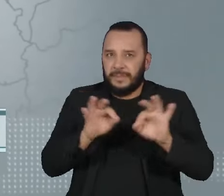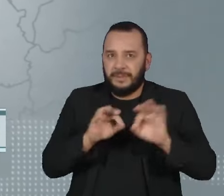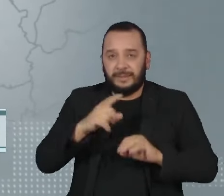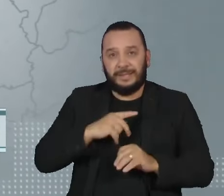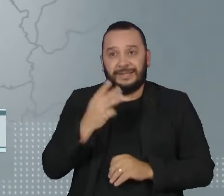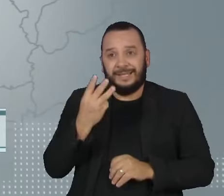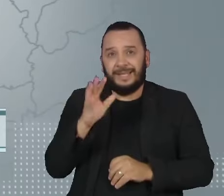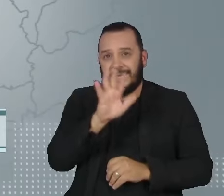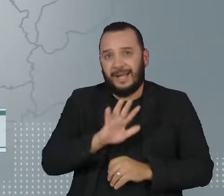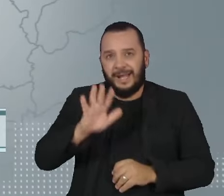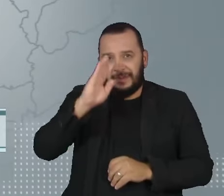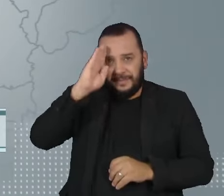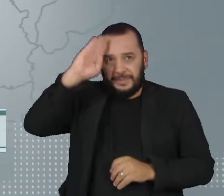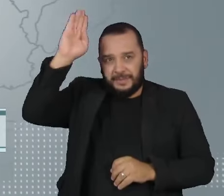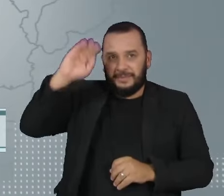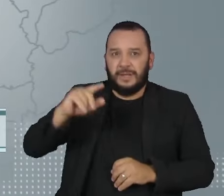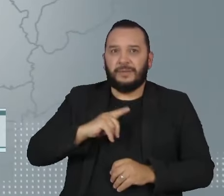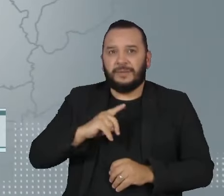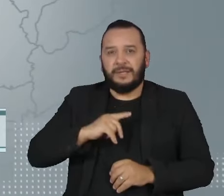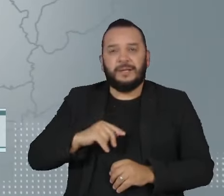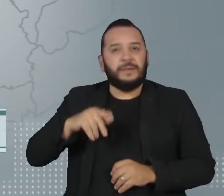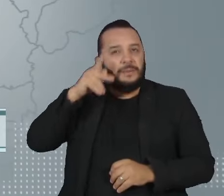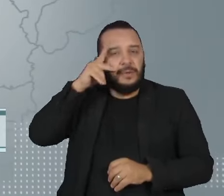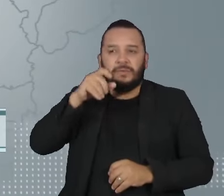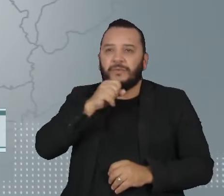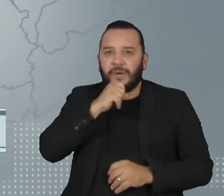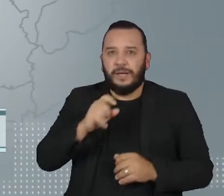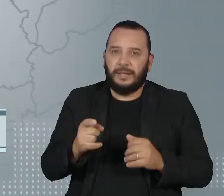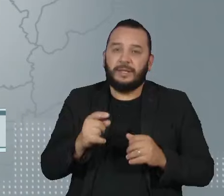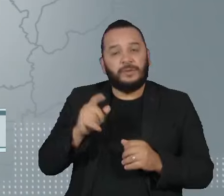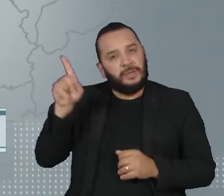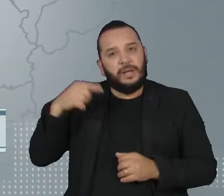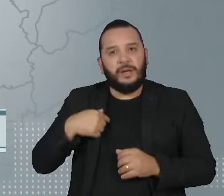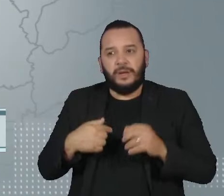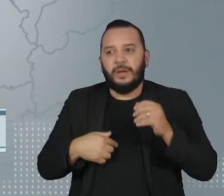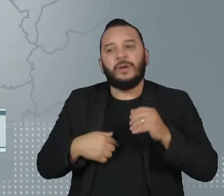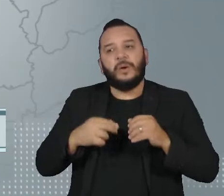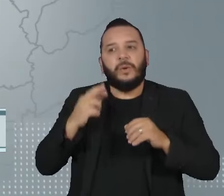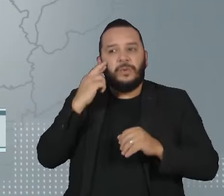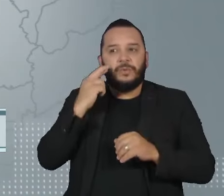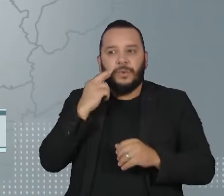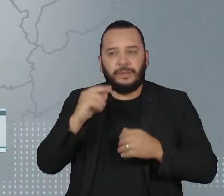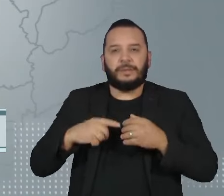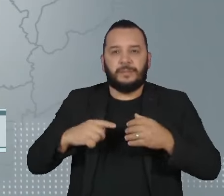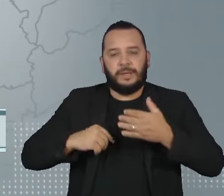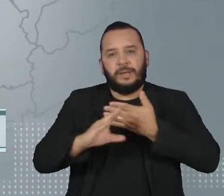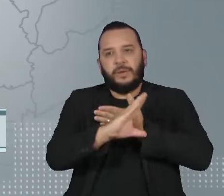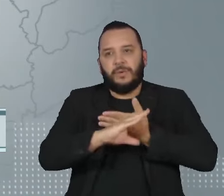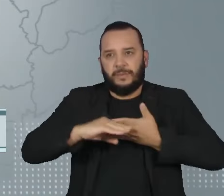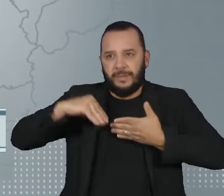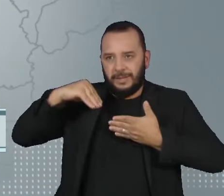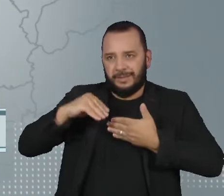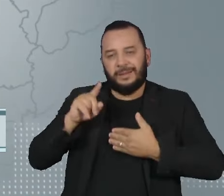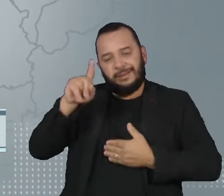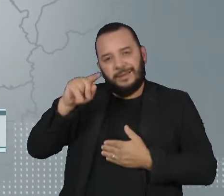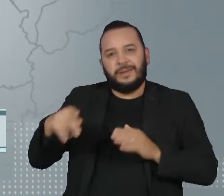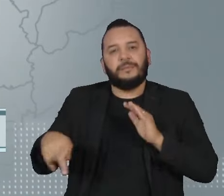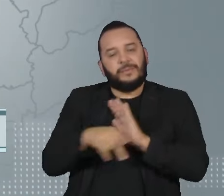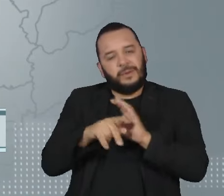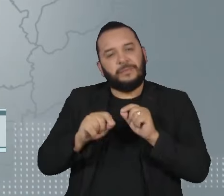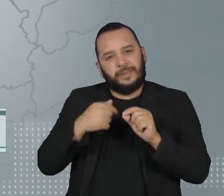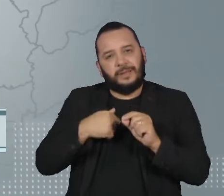três áreas prioritárias. As regiões entre Porto Velho, em Rondônia, e o Maitá, no Amazonas, ao longo da BR